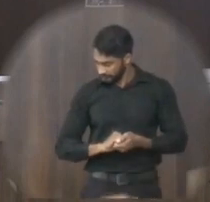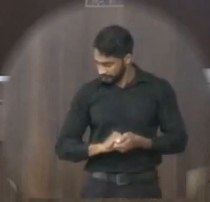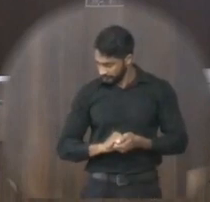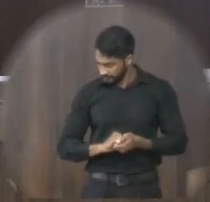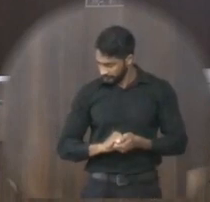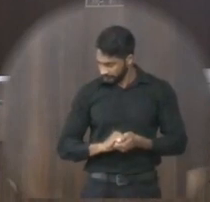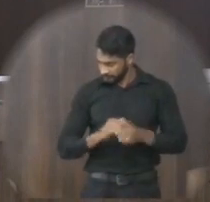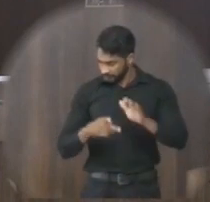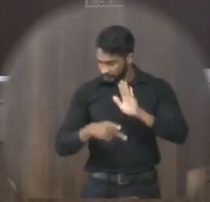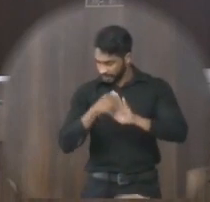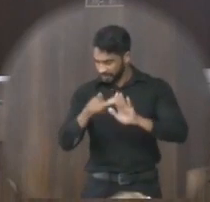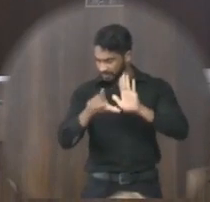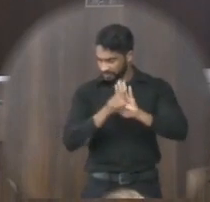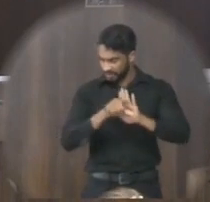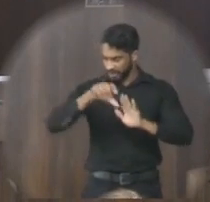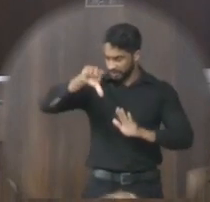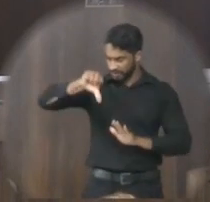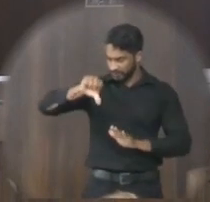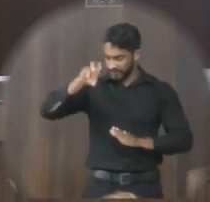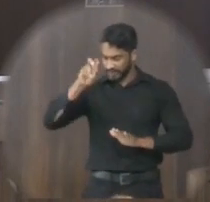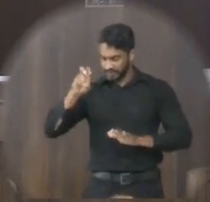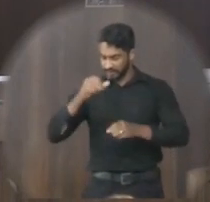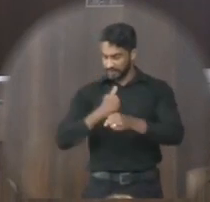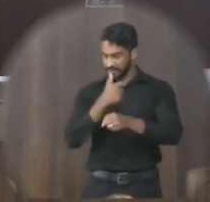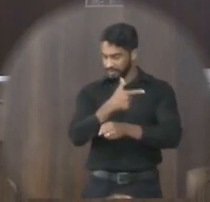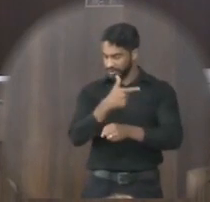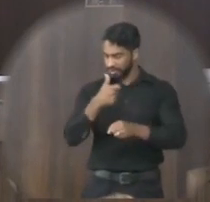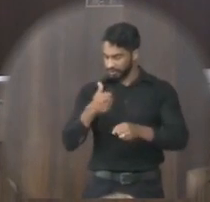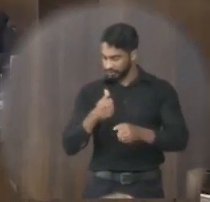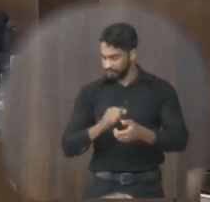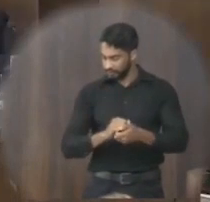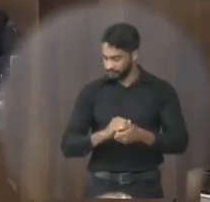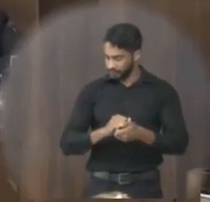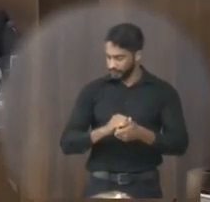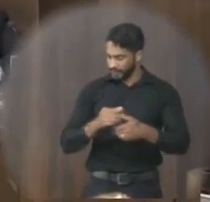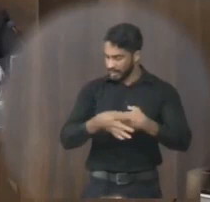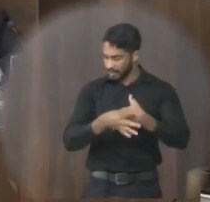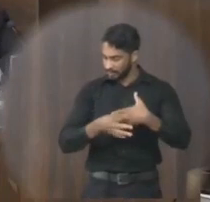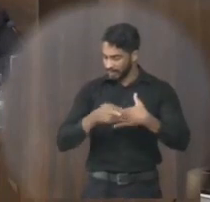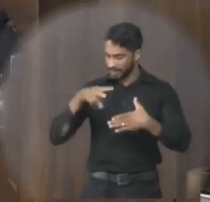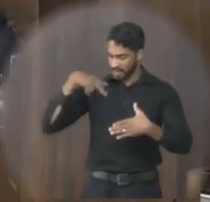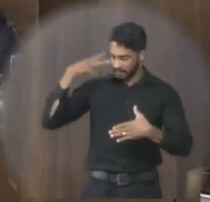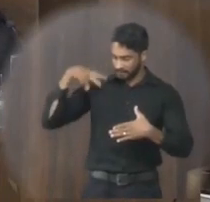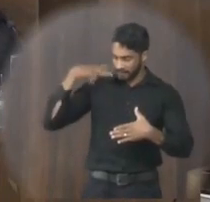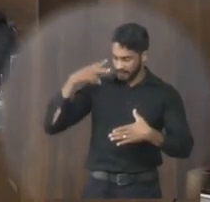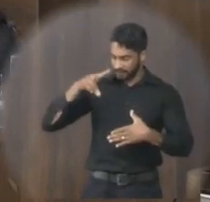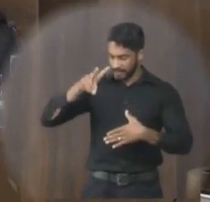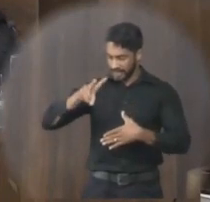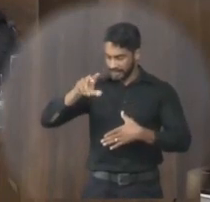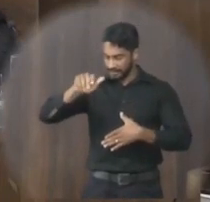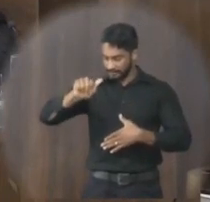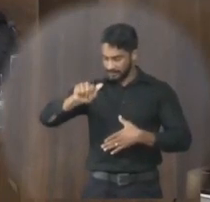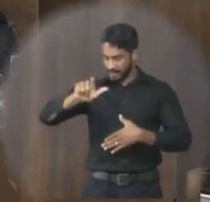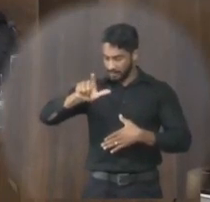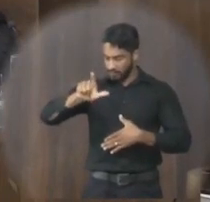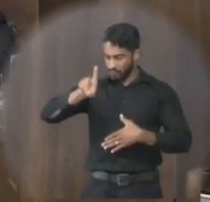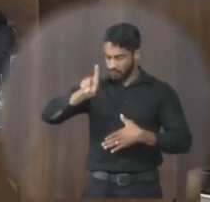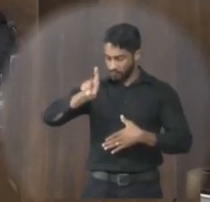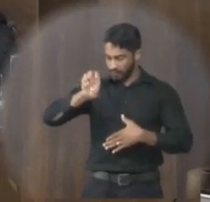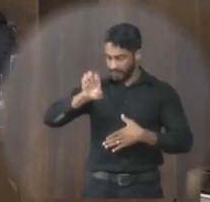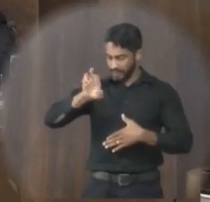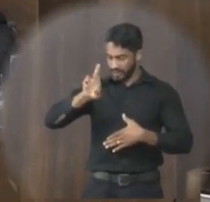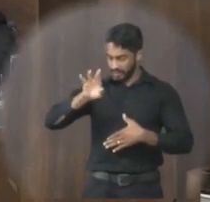Projeto de lei 095 de 2021 Autoria O vereador Valdeir do Santo Silva